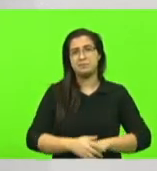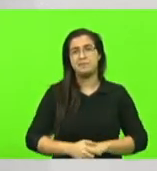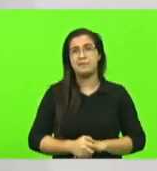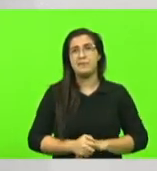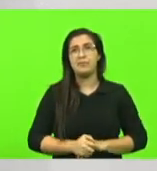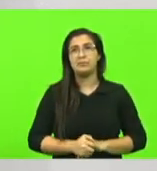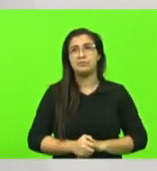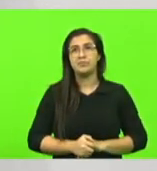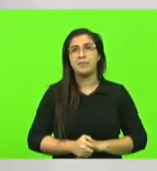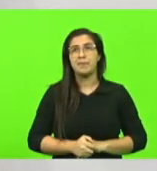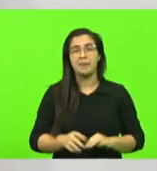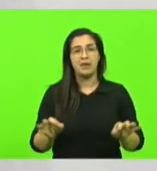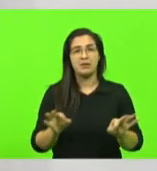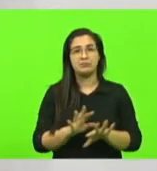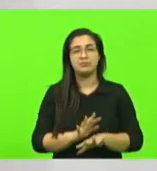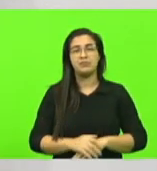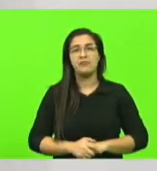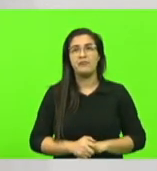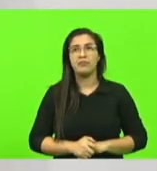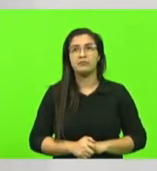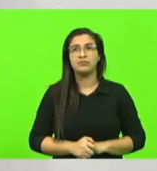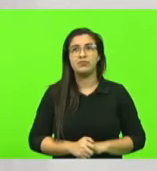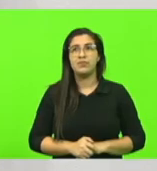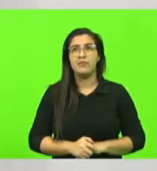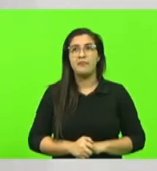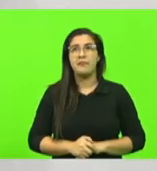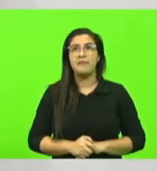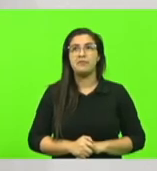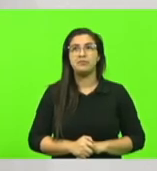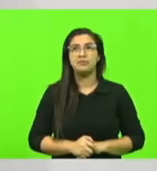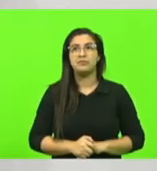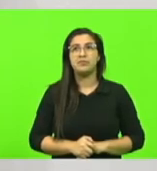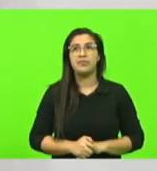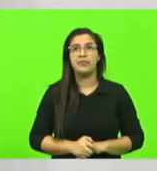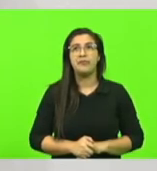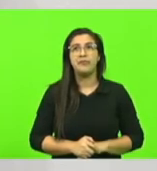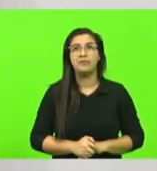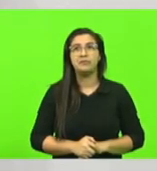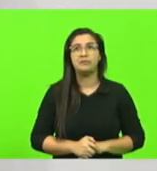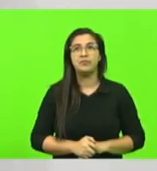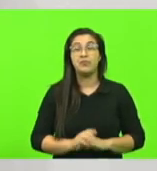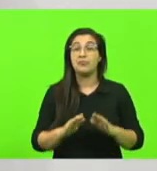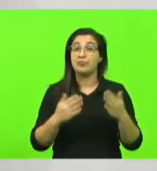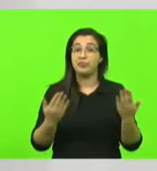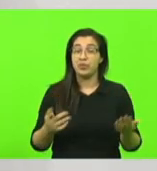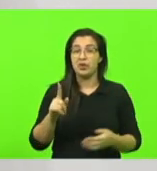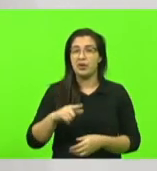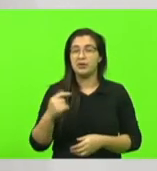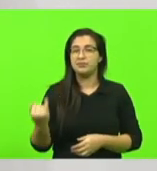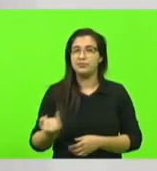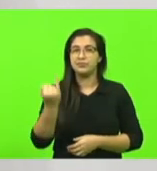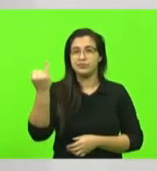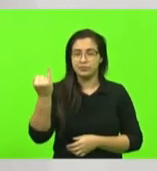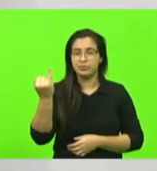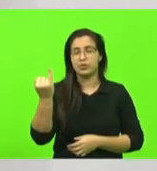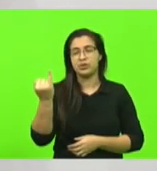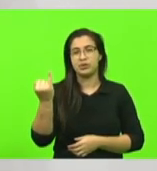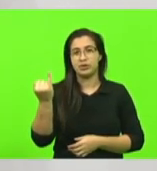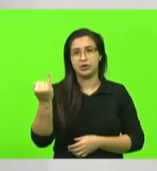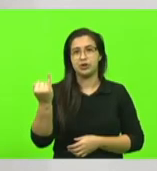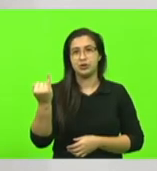o senhor será mais um minuto se precisar então é muito importante senhoras e senhores